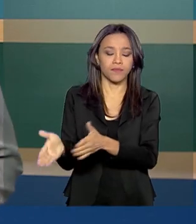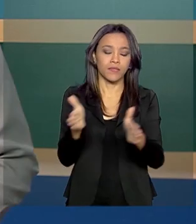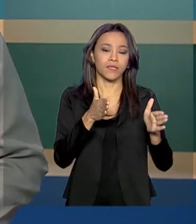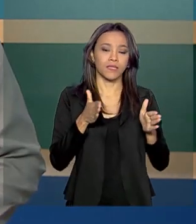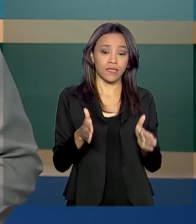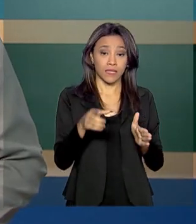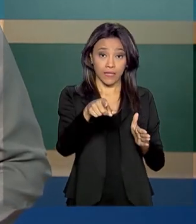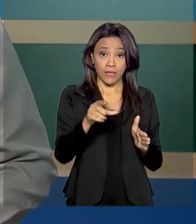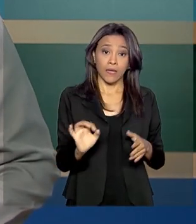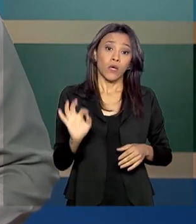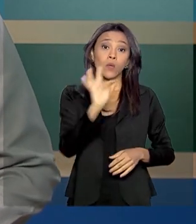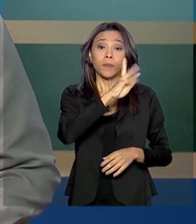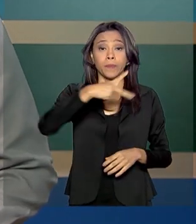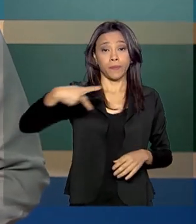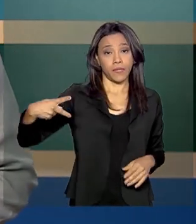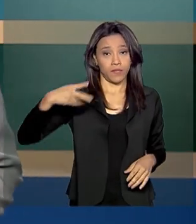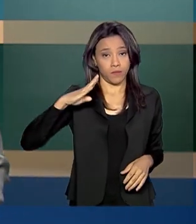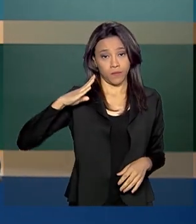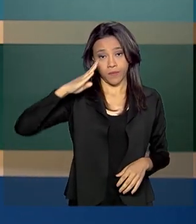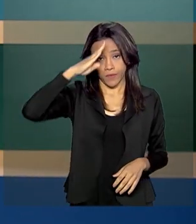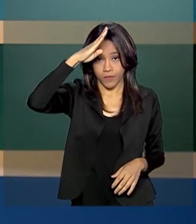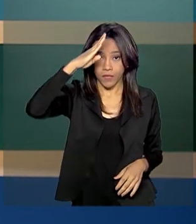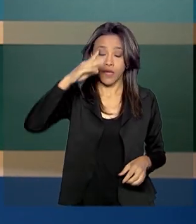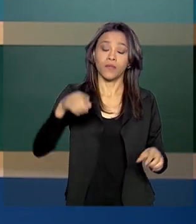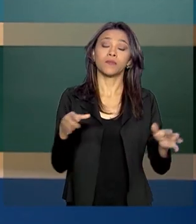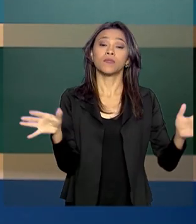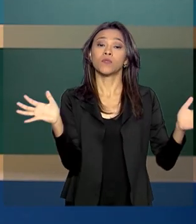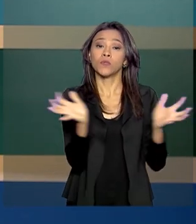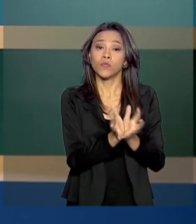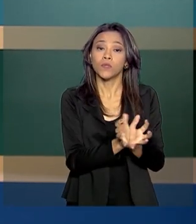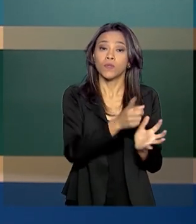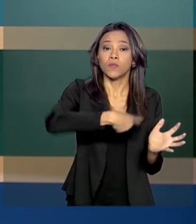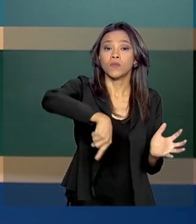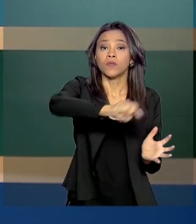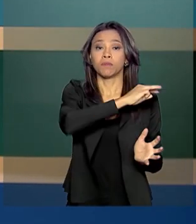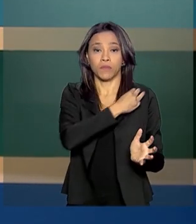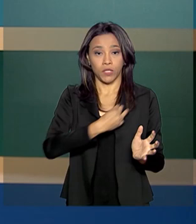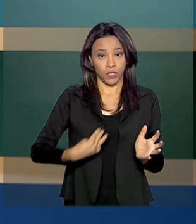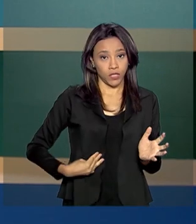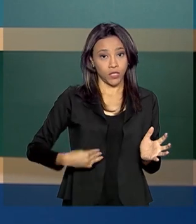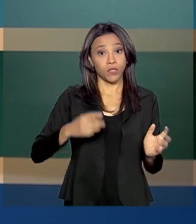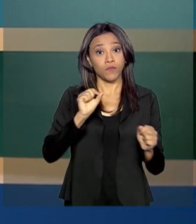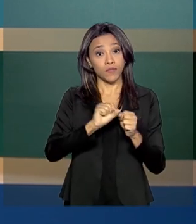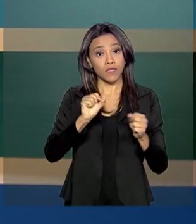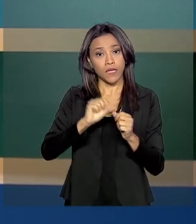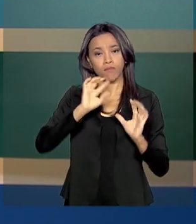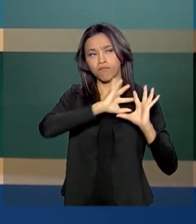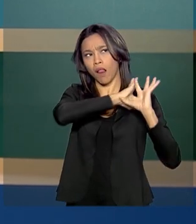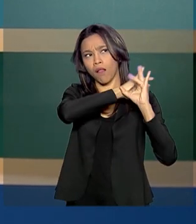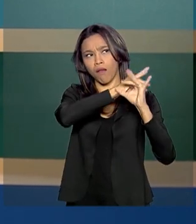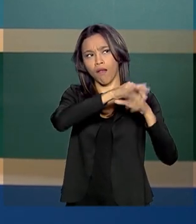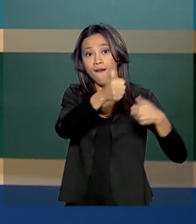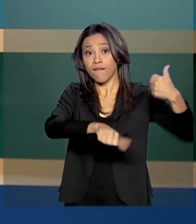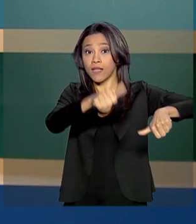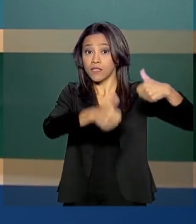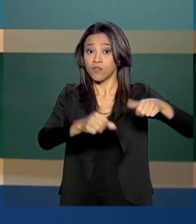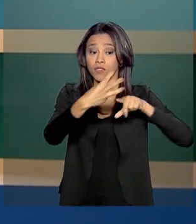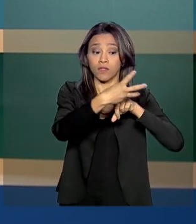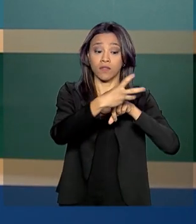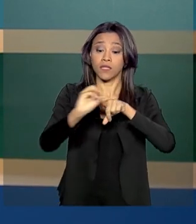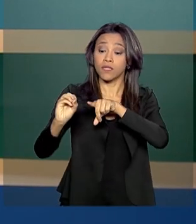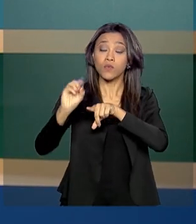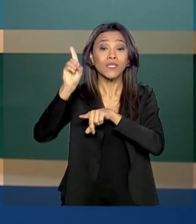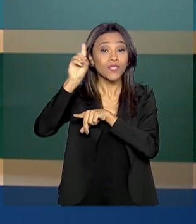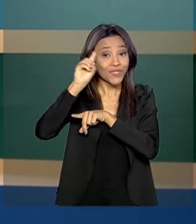O presidente Jair Bolsonaro e os ministros fizeram um balanço nessa terça-feira dos 300 dias de governo.